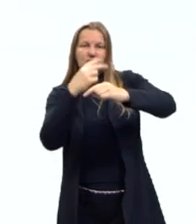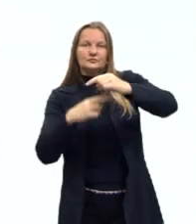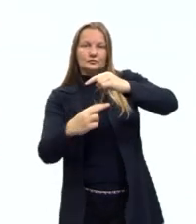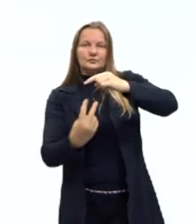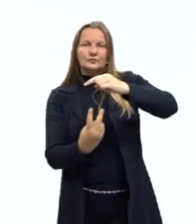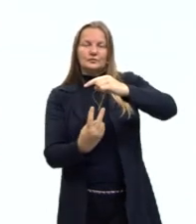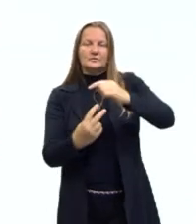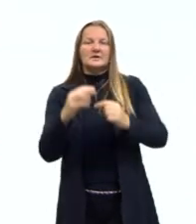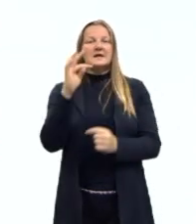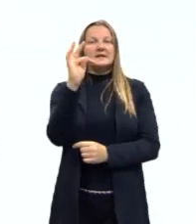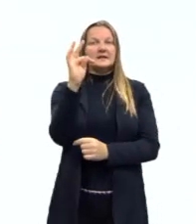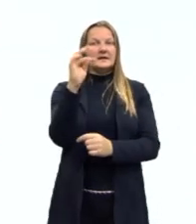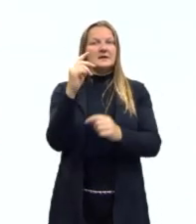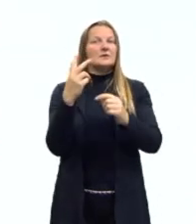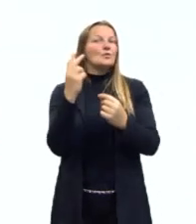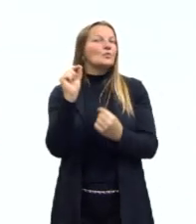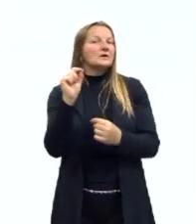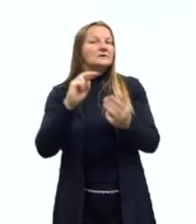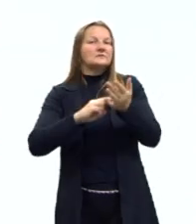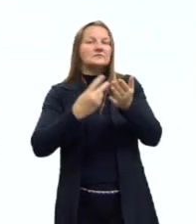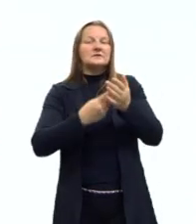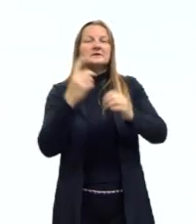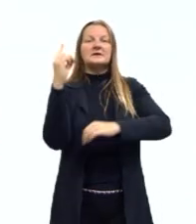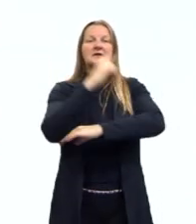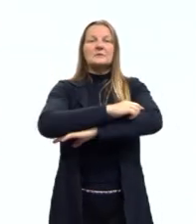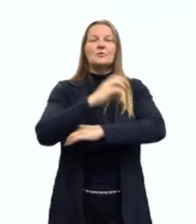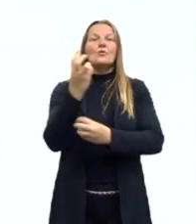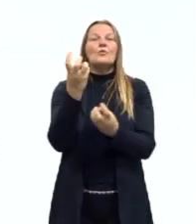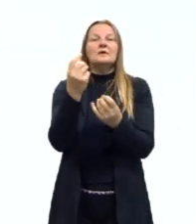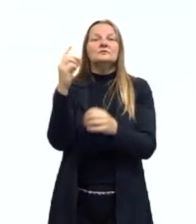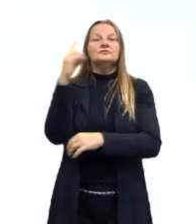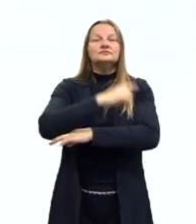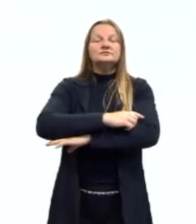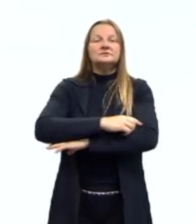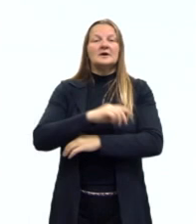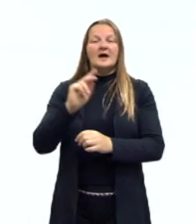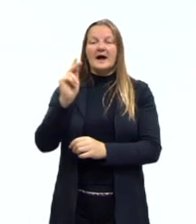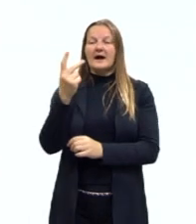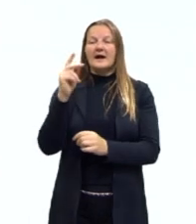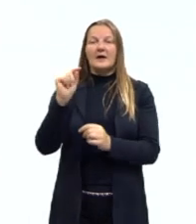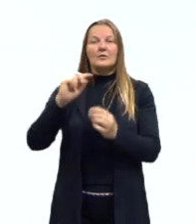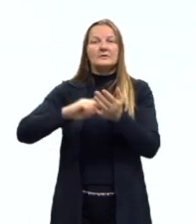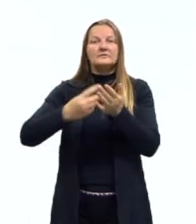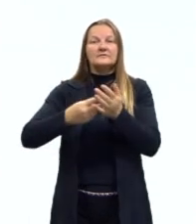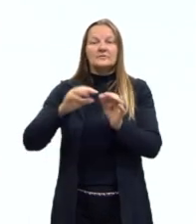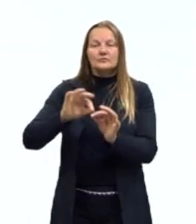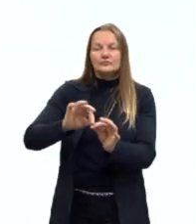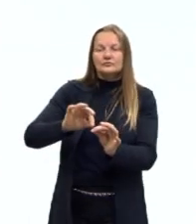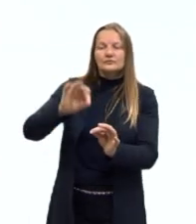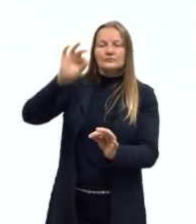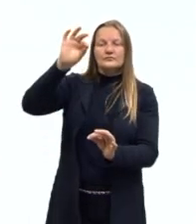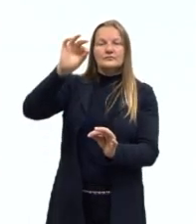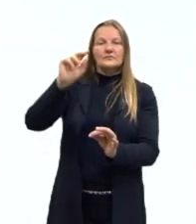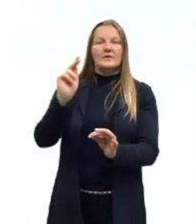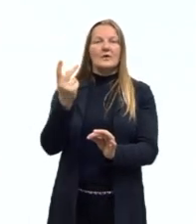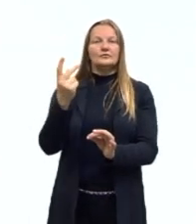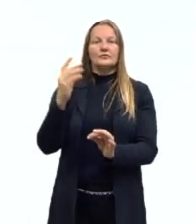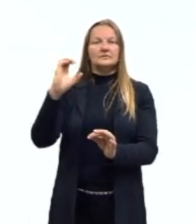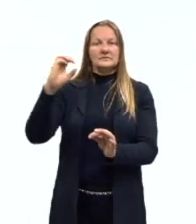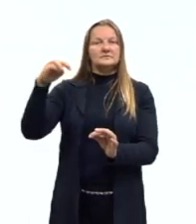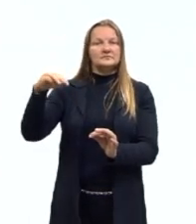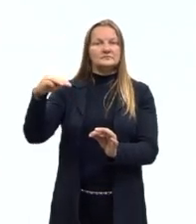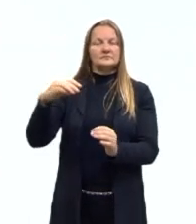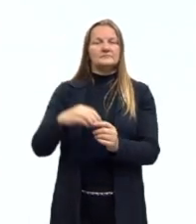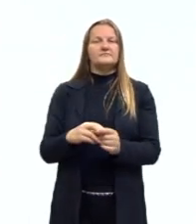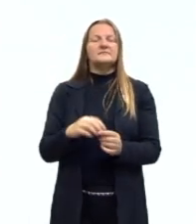T é o tempo contado em dia e H é a altura da planta em centímetro. A partir do momento